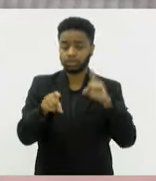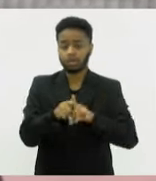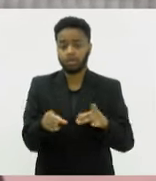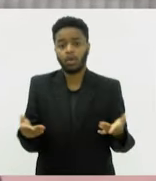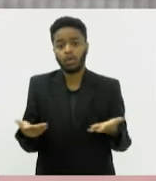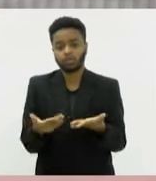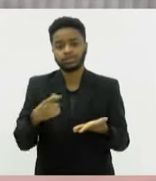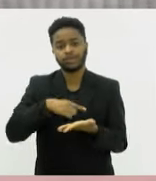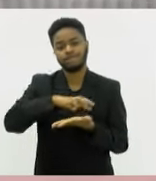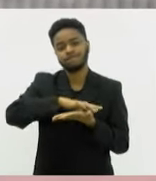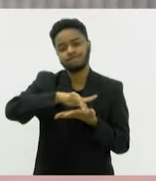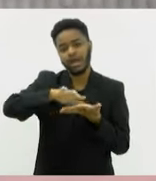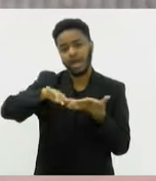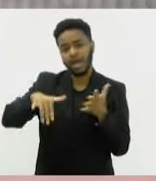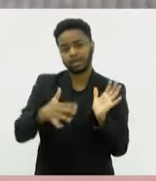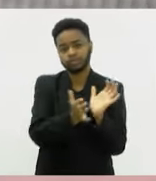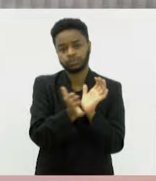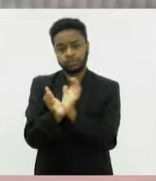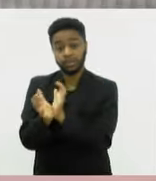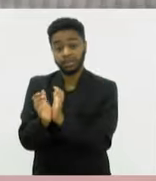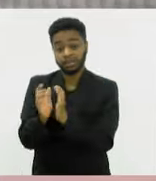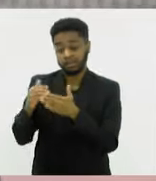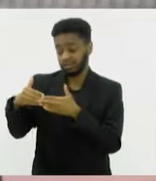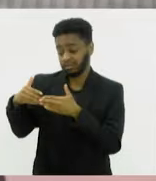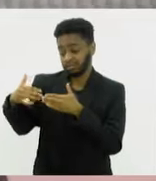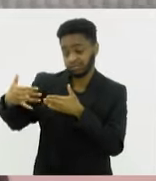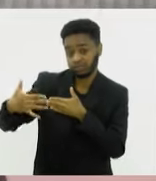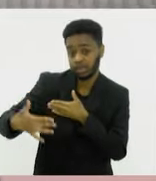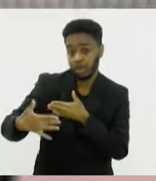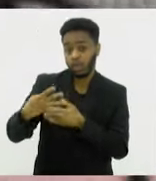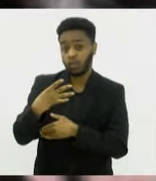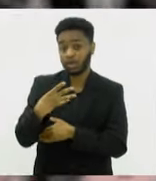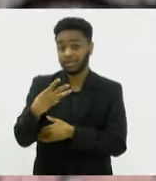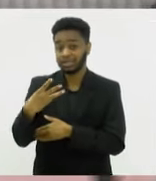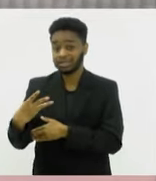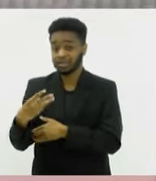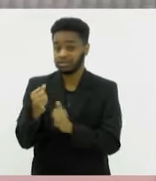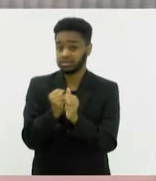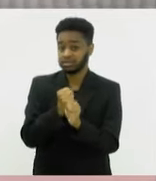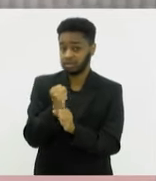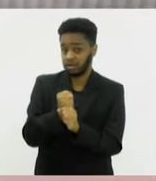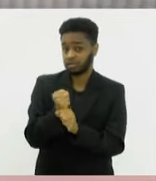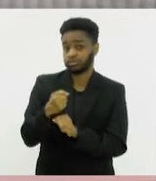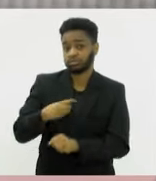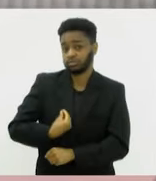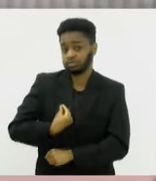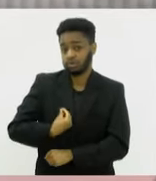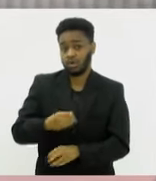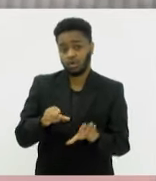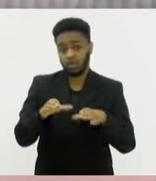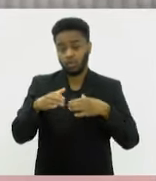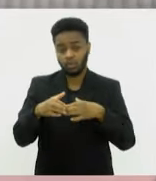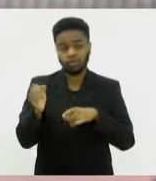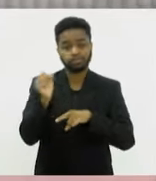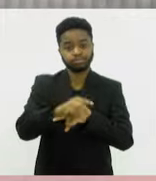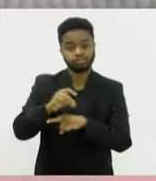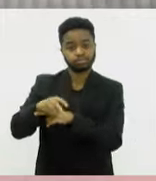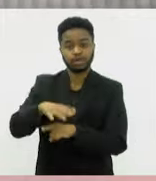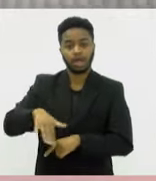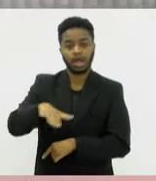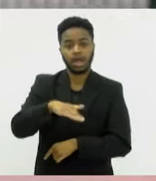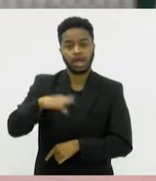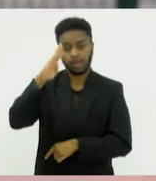temos várias turmas, 43 anos da existência do corpo, né? Dentro das Forças Armadas.